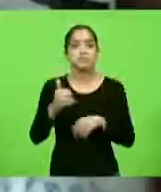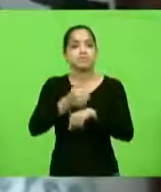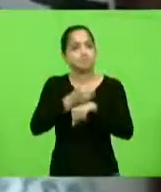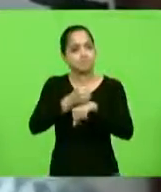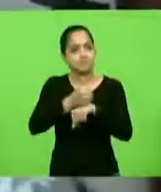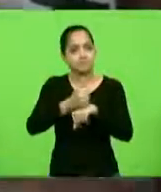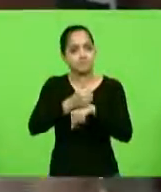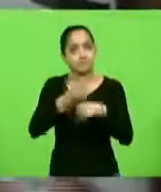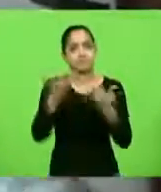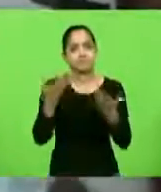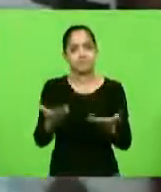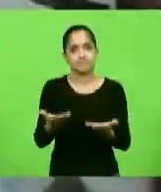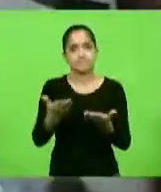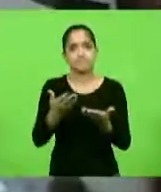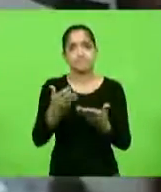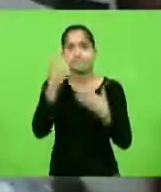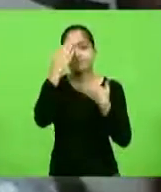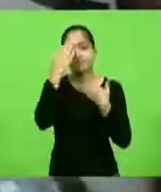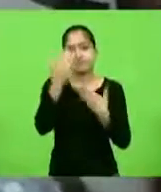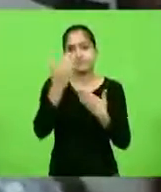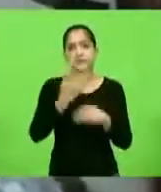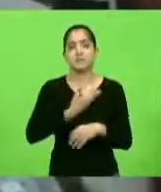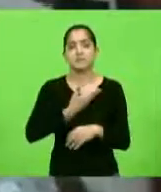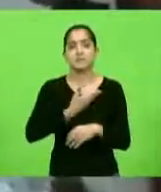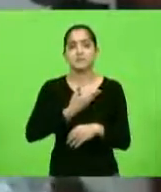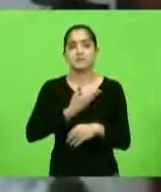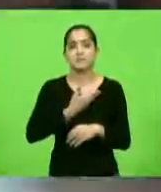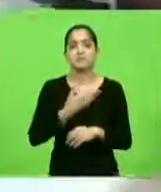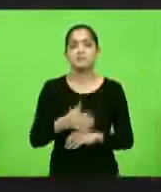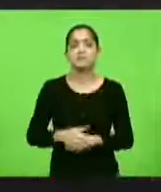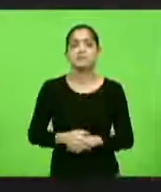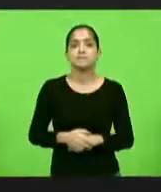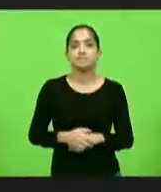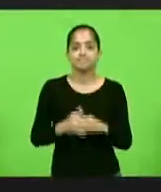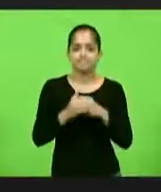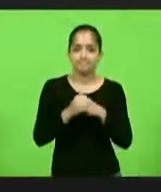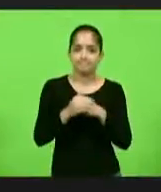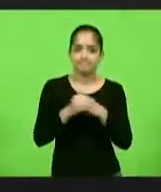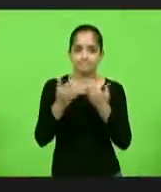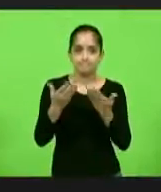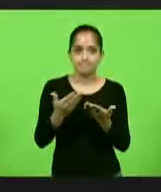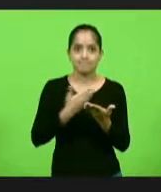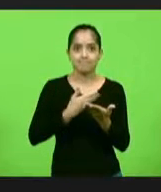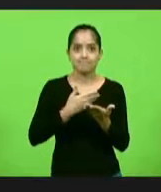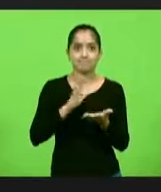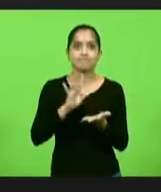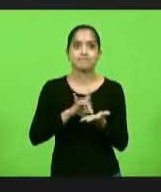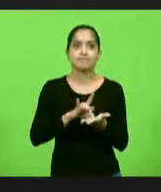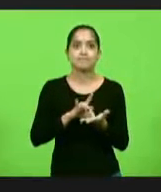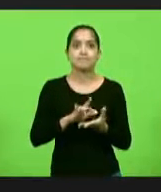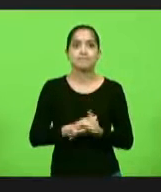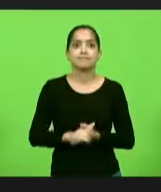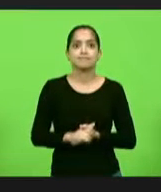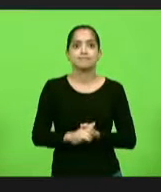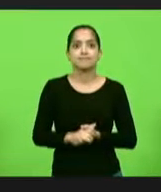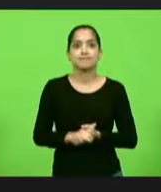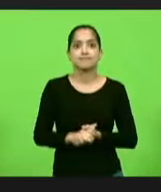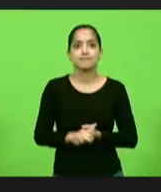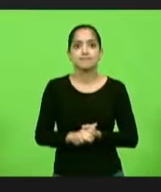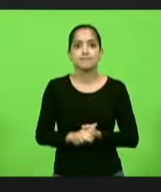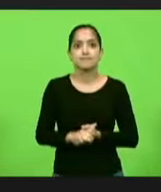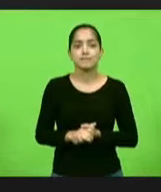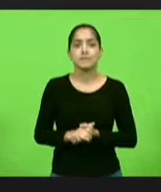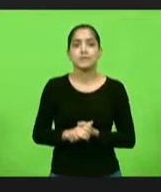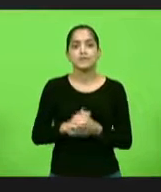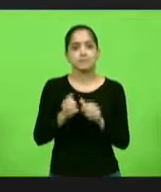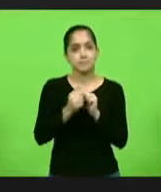Era isso, deputado Carro Prezo, meu amigo, meu companheiro, querido, amigo mesmo. Não é só deputado, Estamos juntos, Ada,